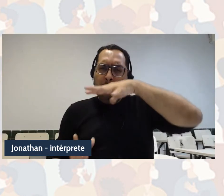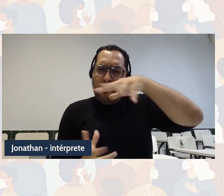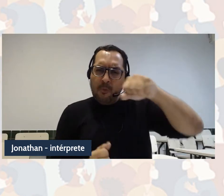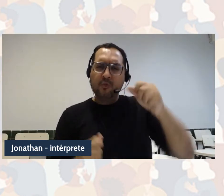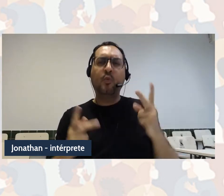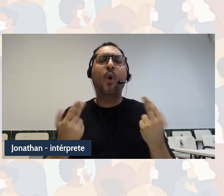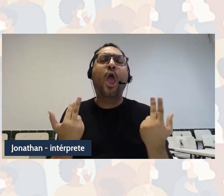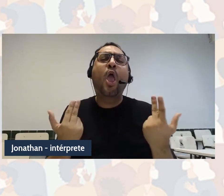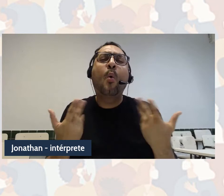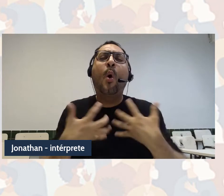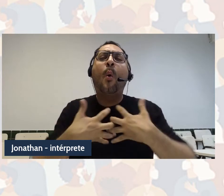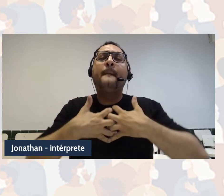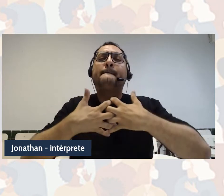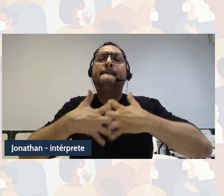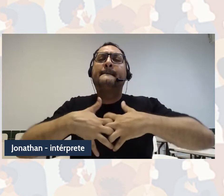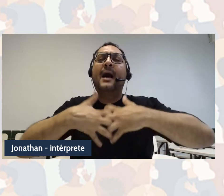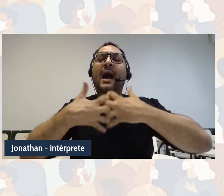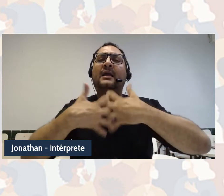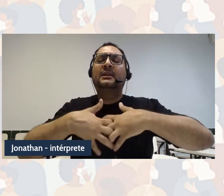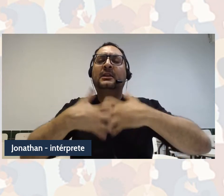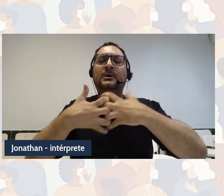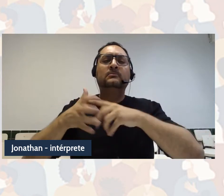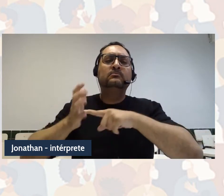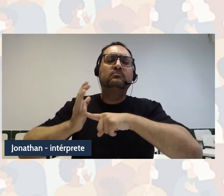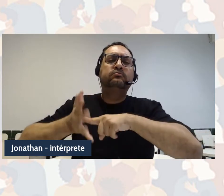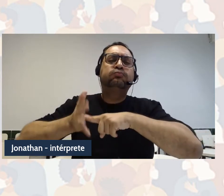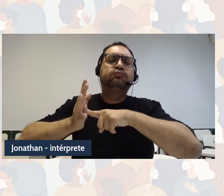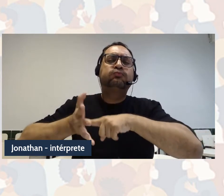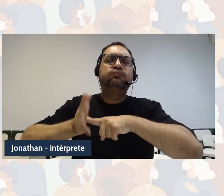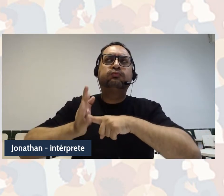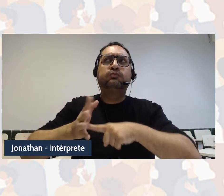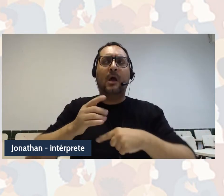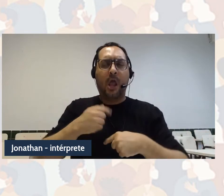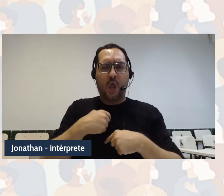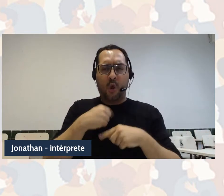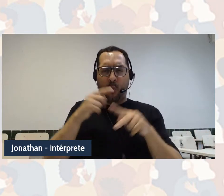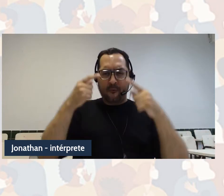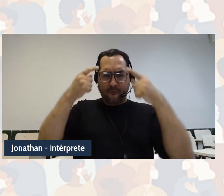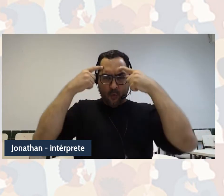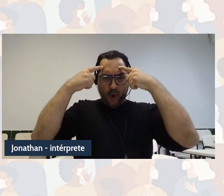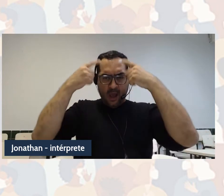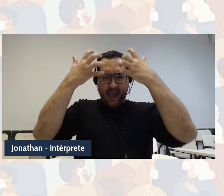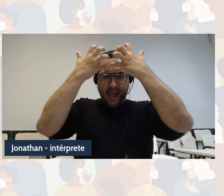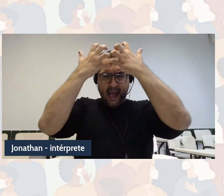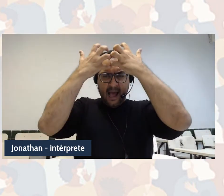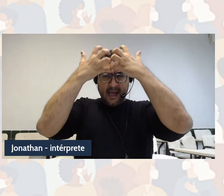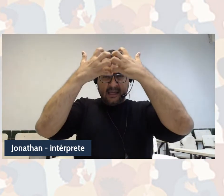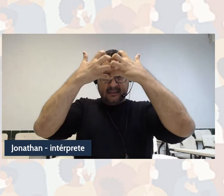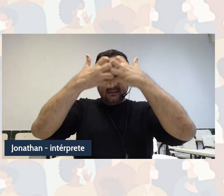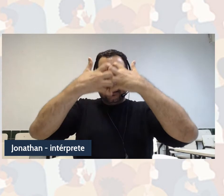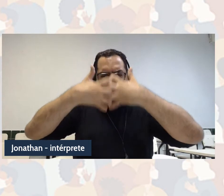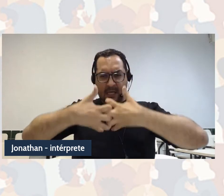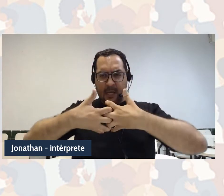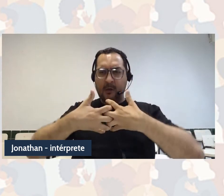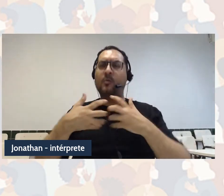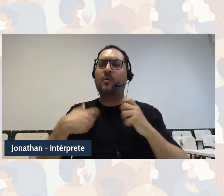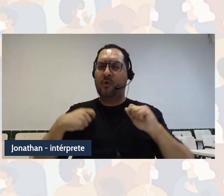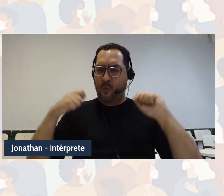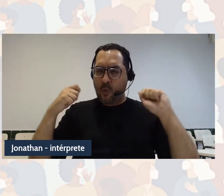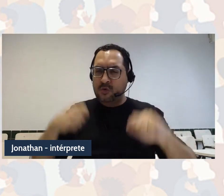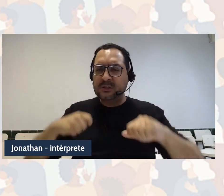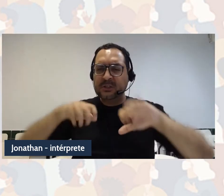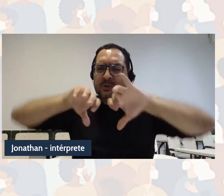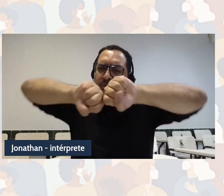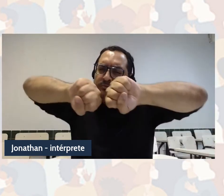máquina e essa máquina por meio da razão, dessa racionalidade, ela pode ser desvendada, ela pode ser